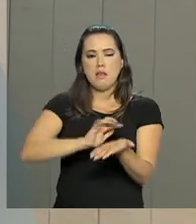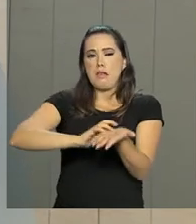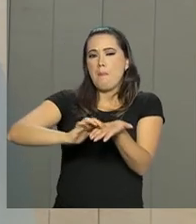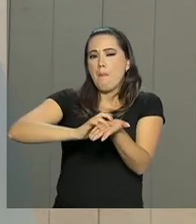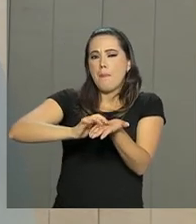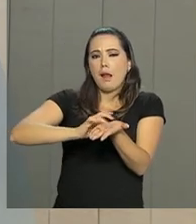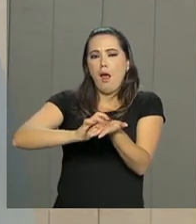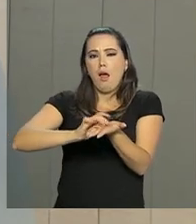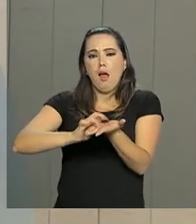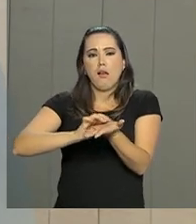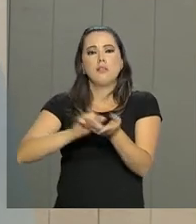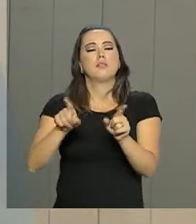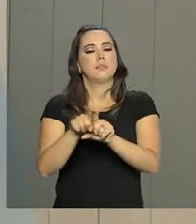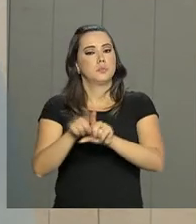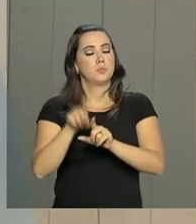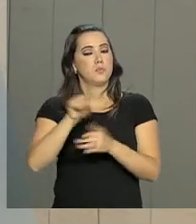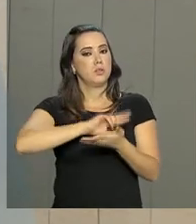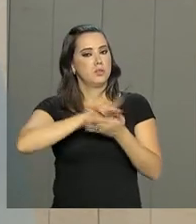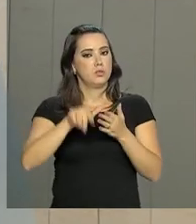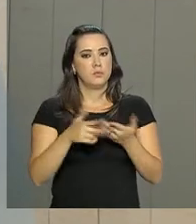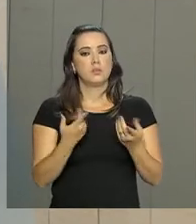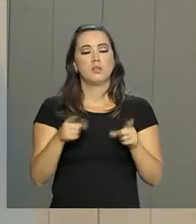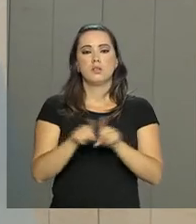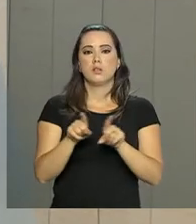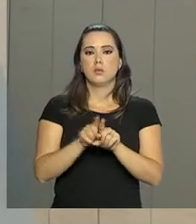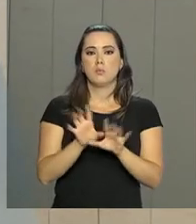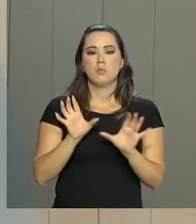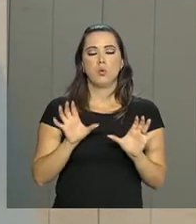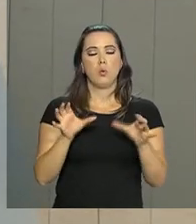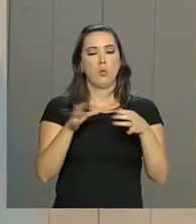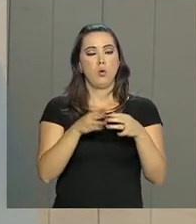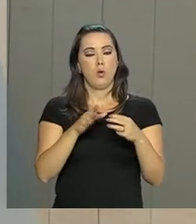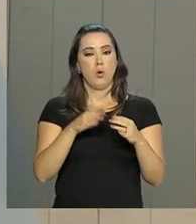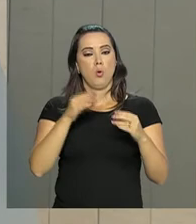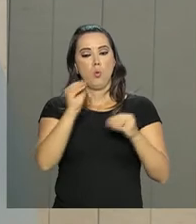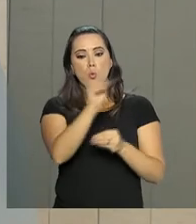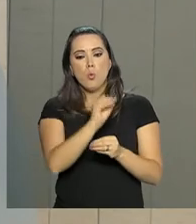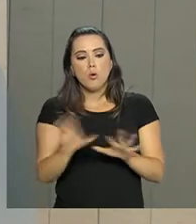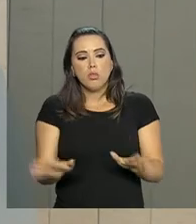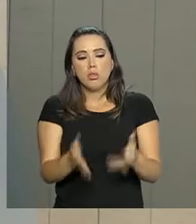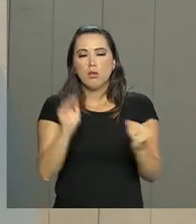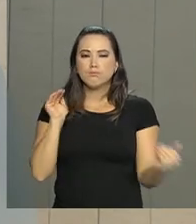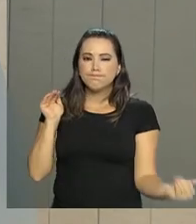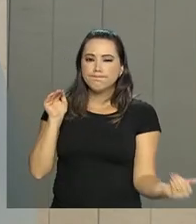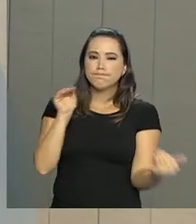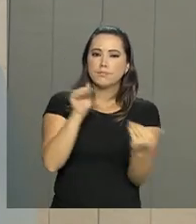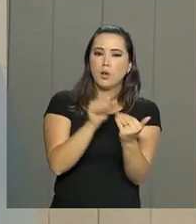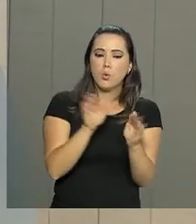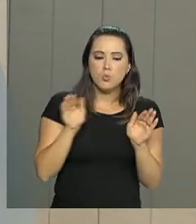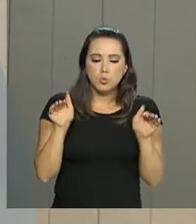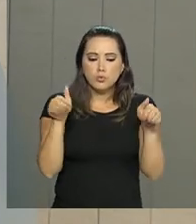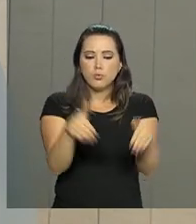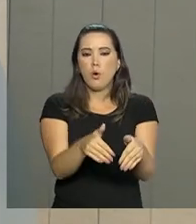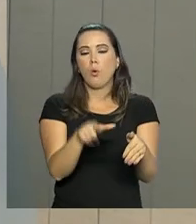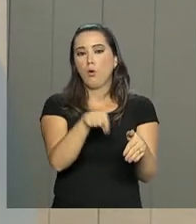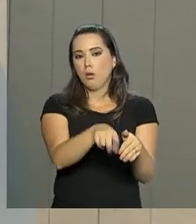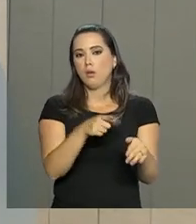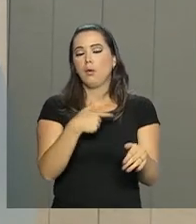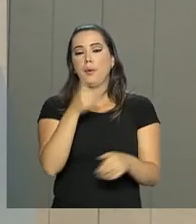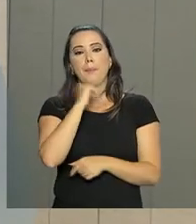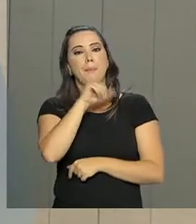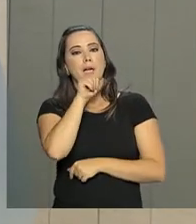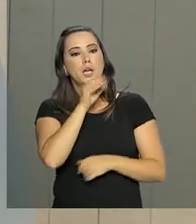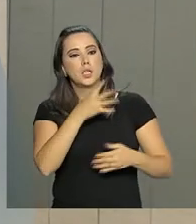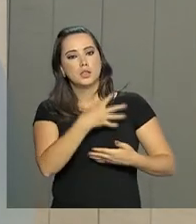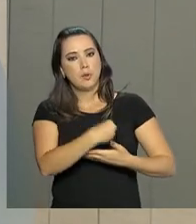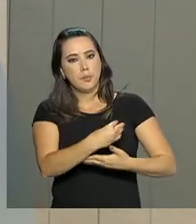recursos para esse público. Nós temos também o atendimento especializado. Esse atendimento especializado são para mães lactantes,